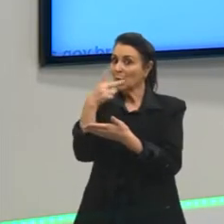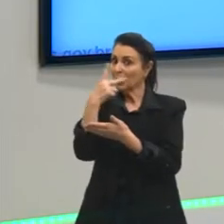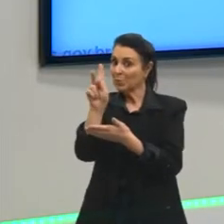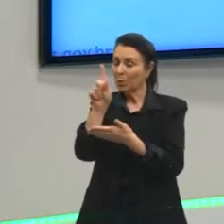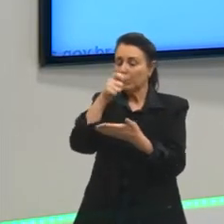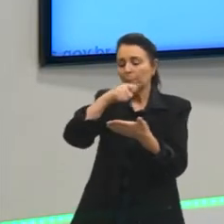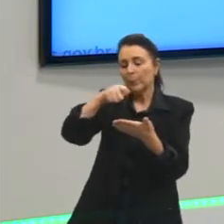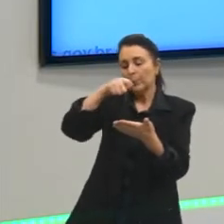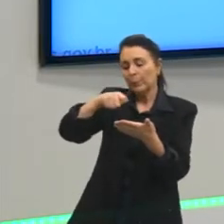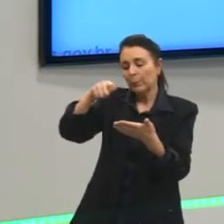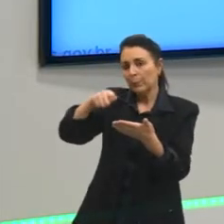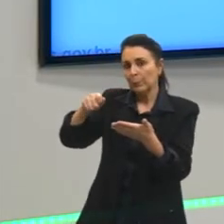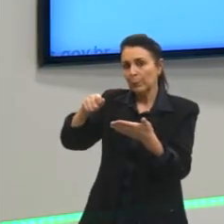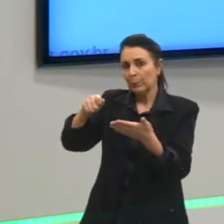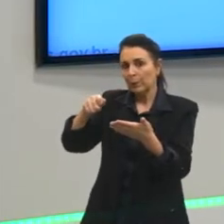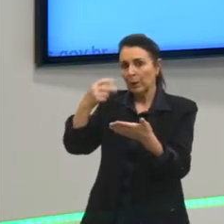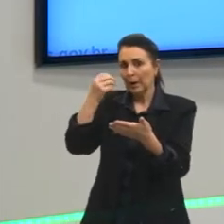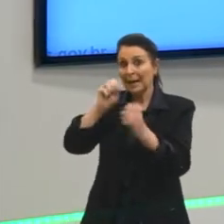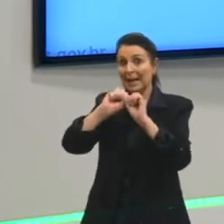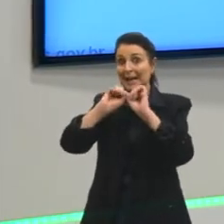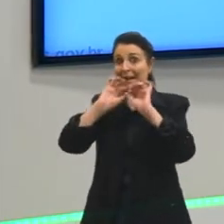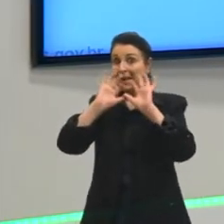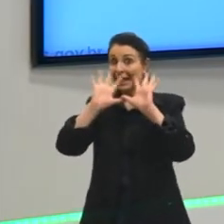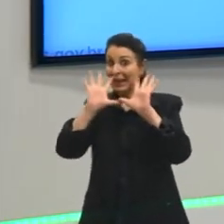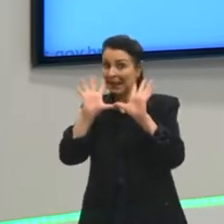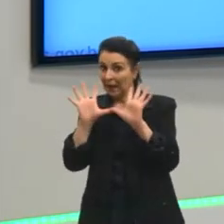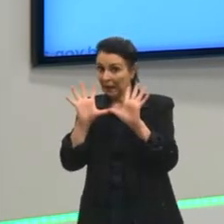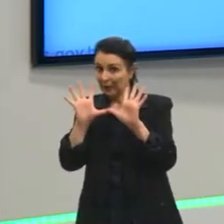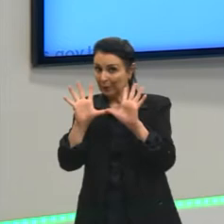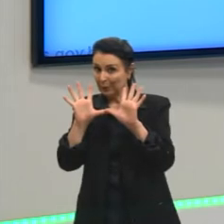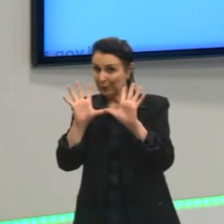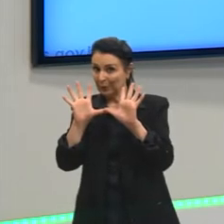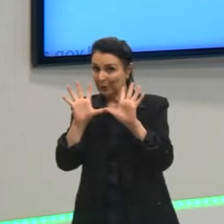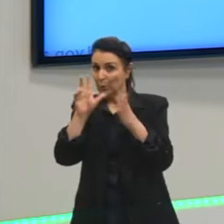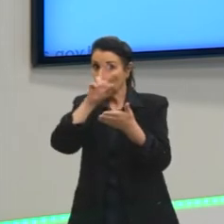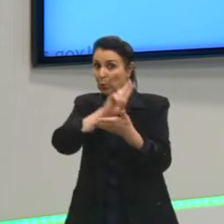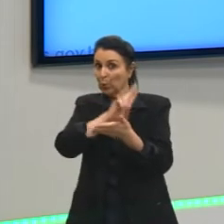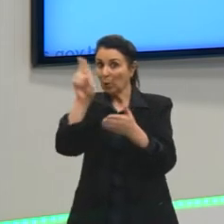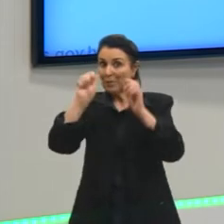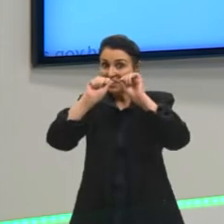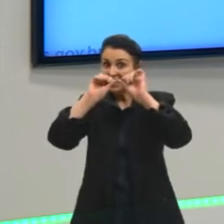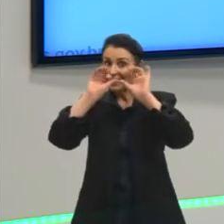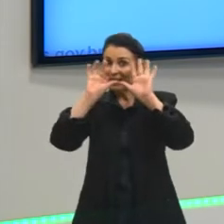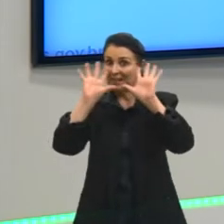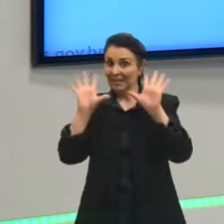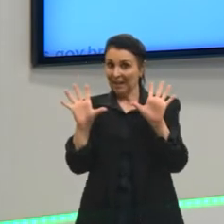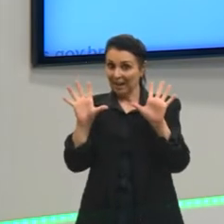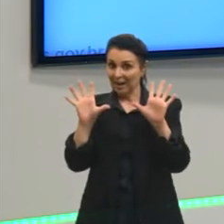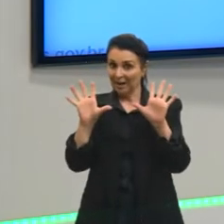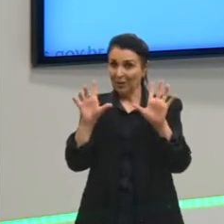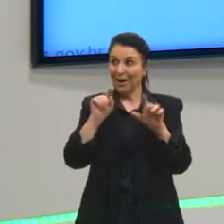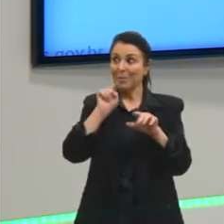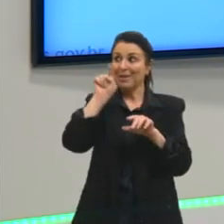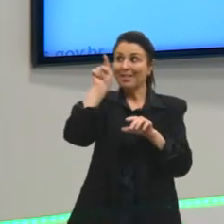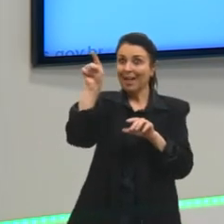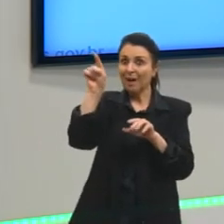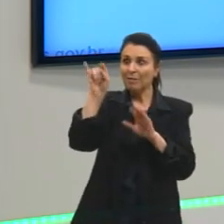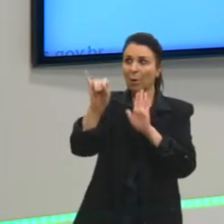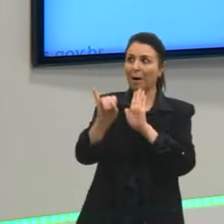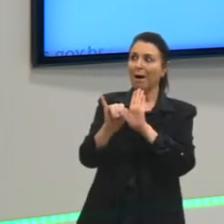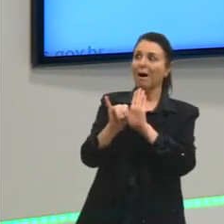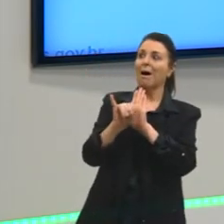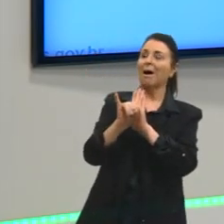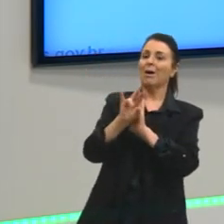vocês. Por que isso é importante? Para identificar vocês, está legal? E aí se a gente olhar aqui a folha,